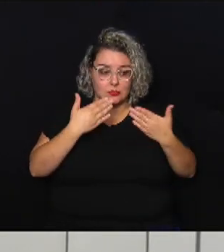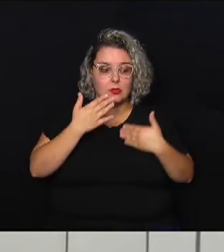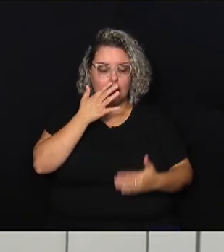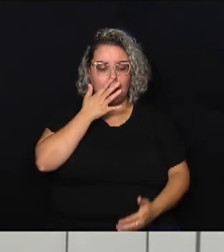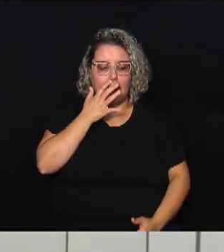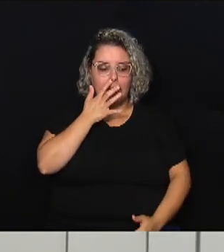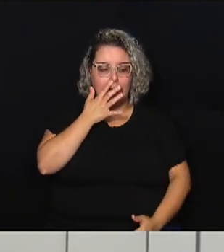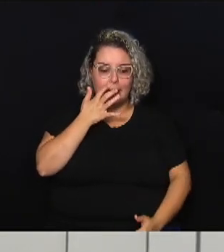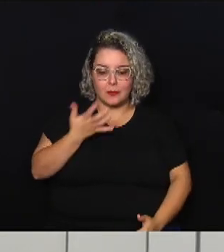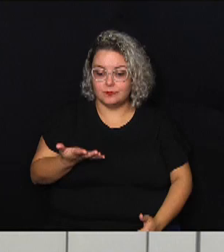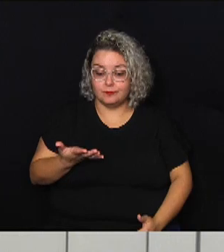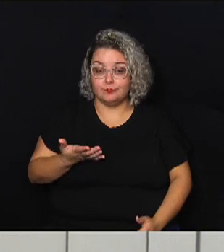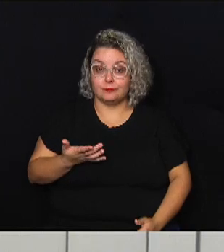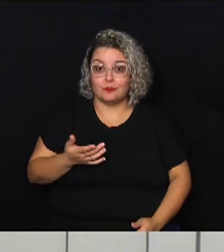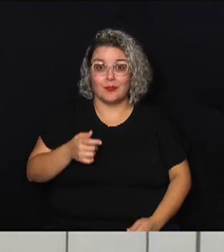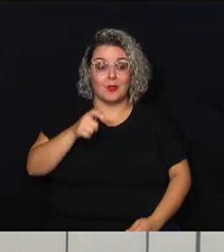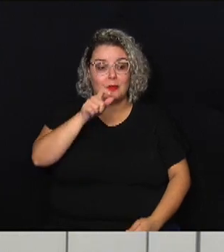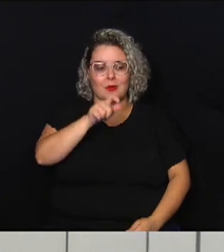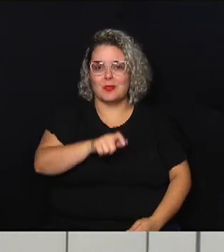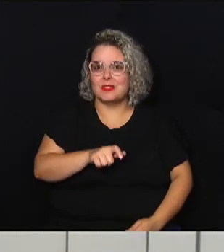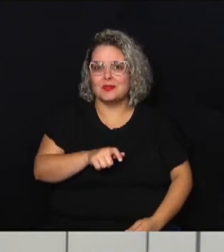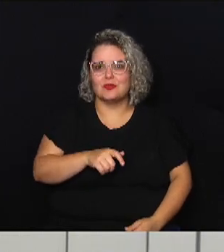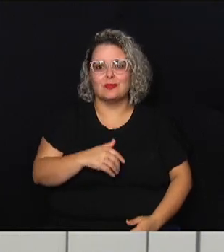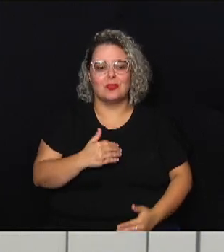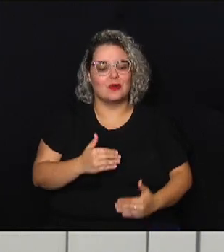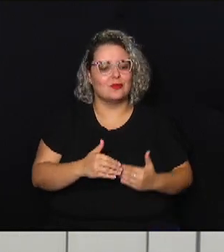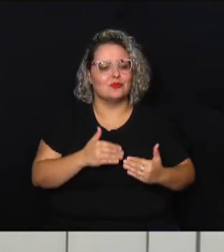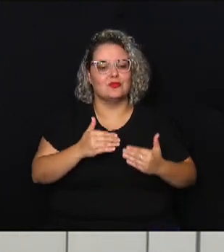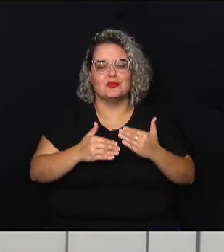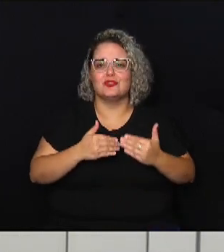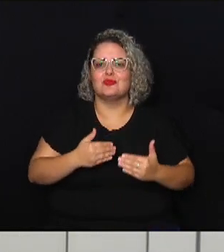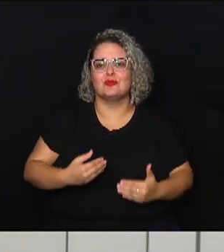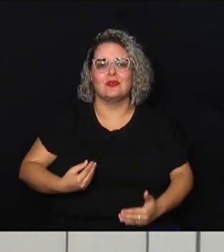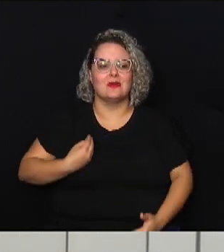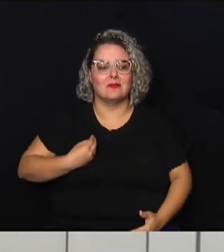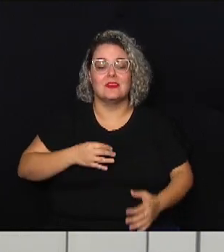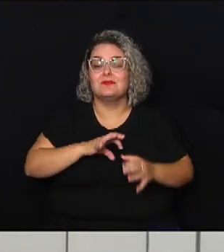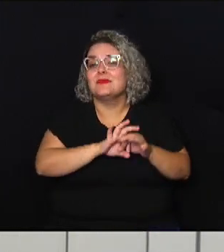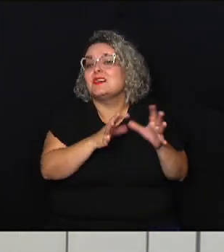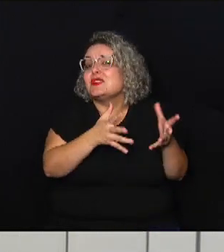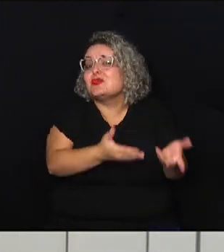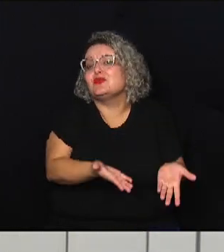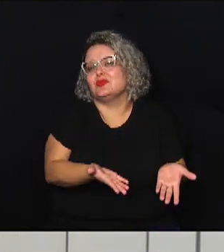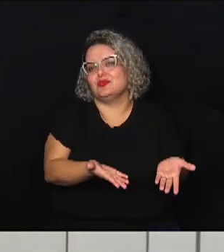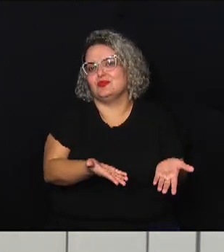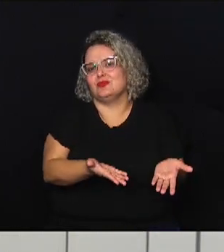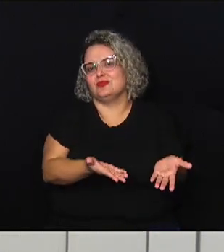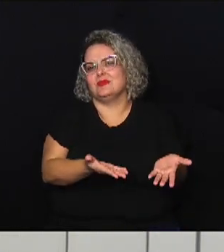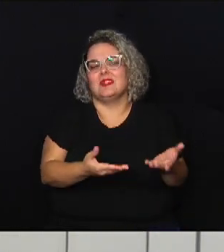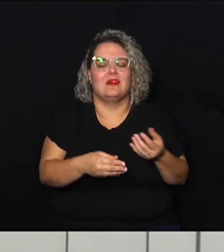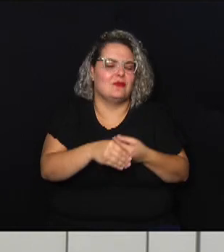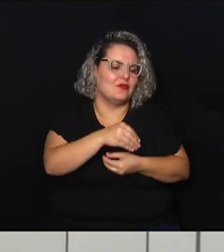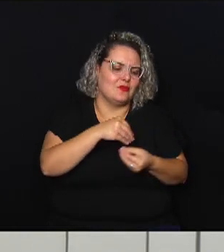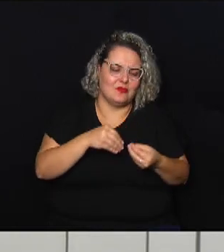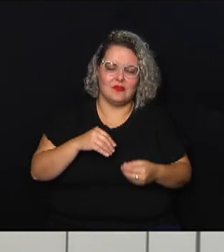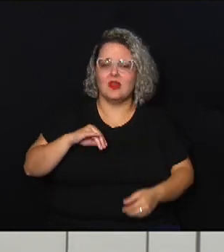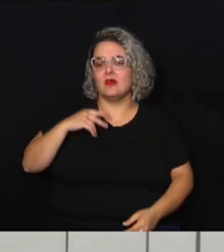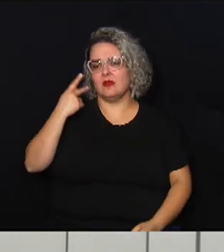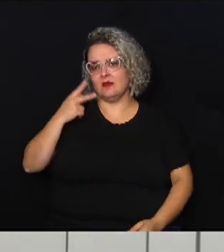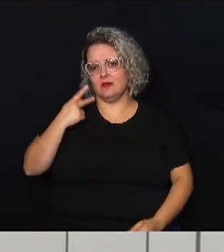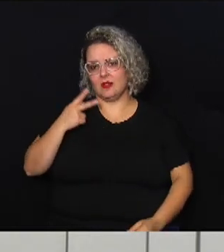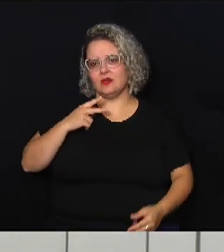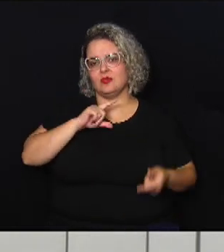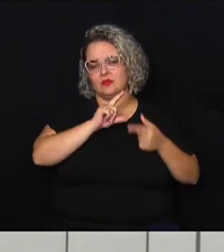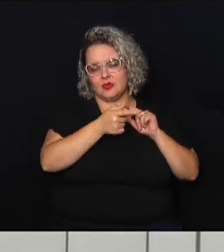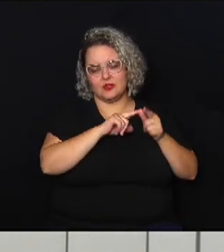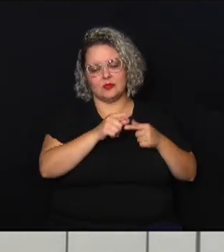toda uma vida num lugar desse e de repente tem que deixar tudo quer dizer tem muita coisa envolvida Major Jaime sem